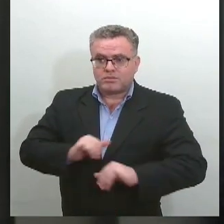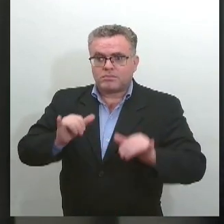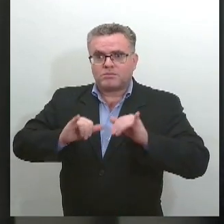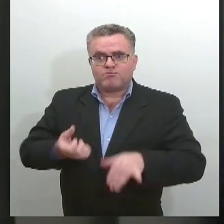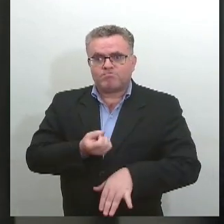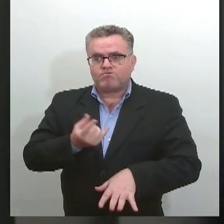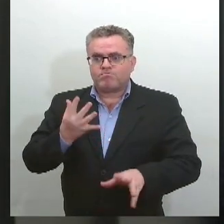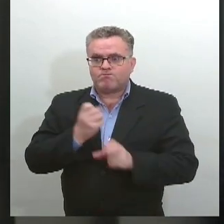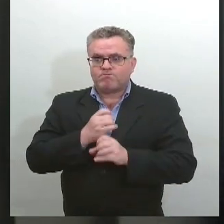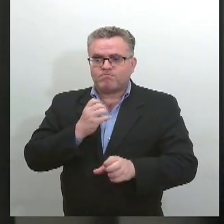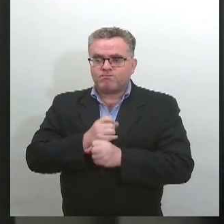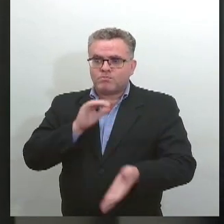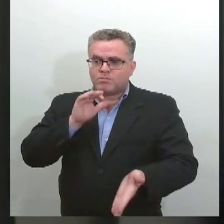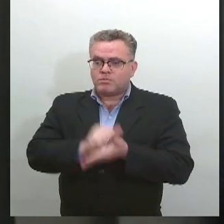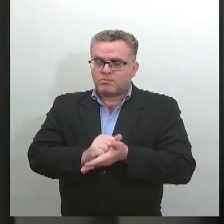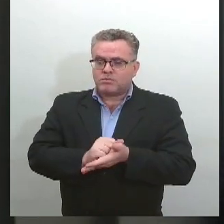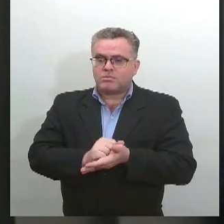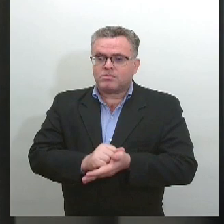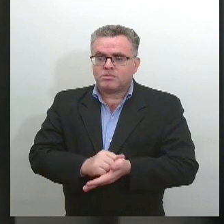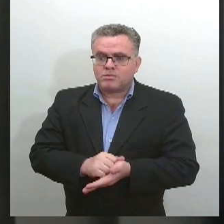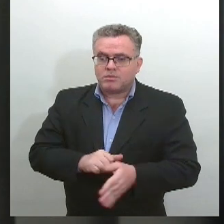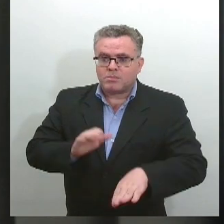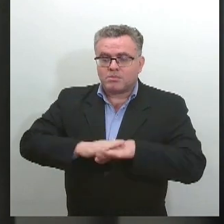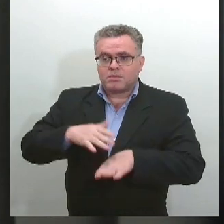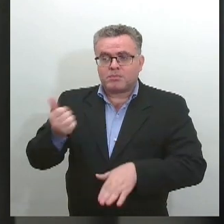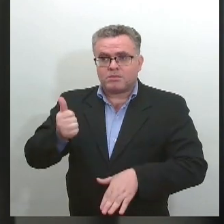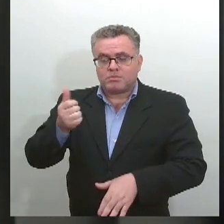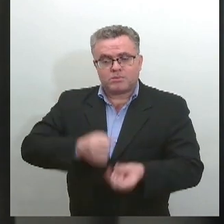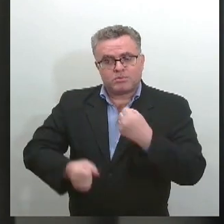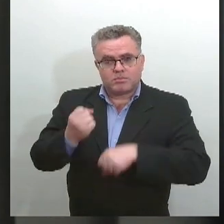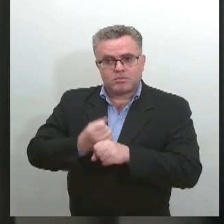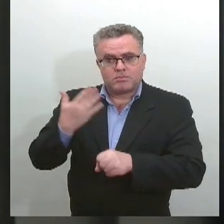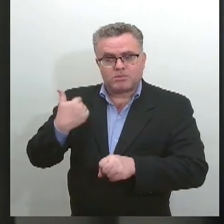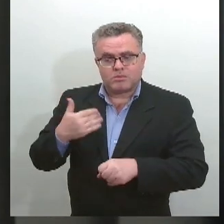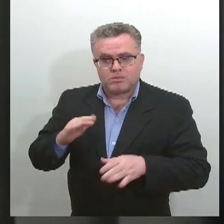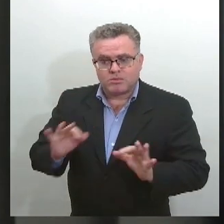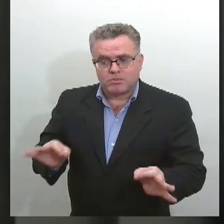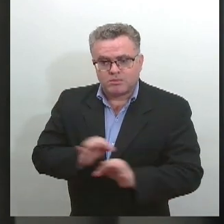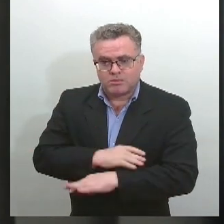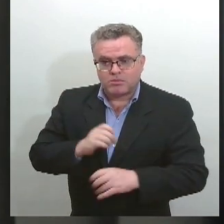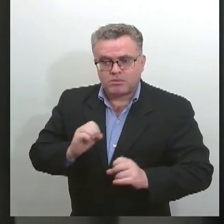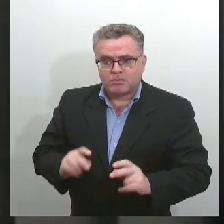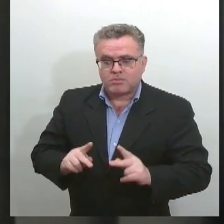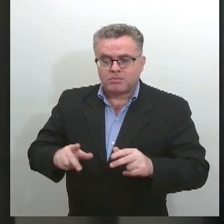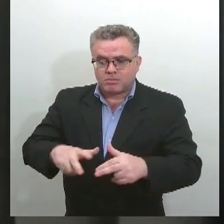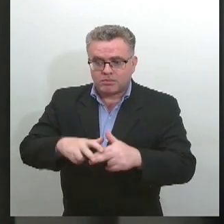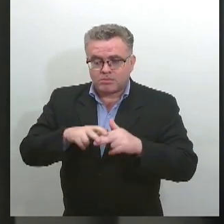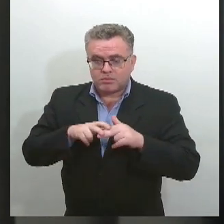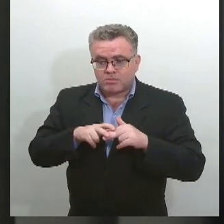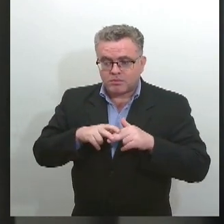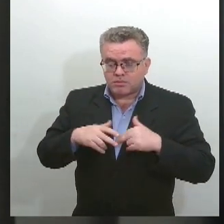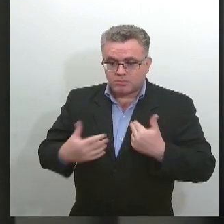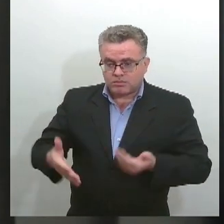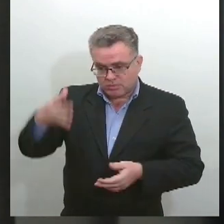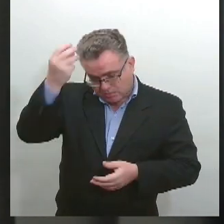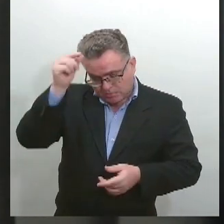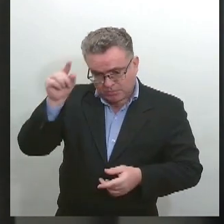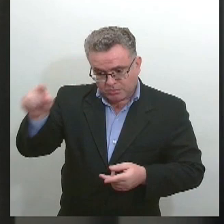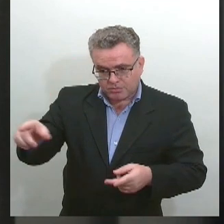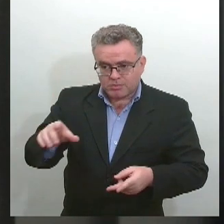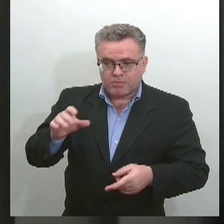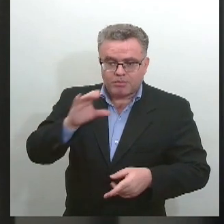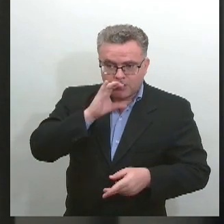passado. Sobre as medidas preventivas, a delegada de grupos vulneráveis de São Cristóvão, Maria do Socorro, Sá, tem mais